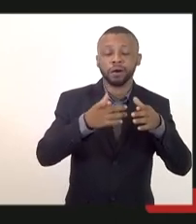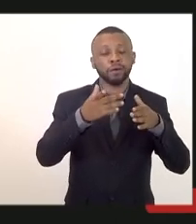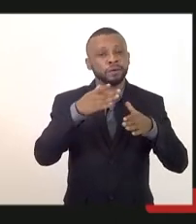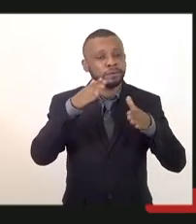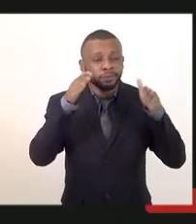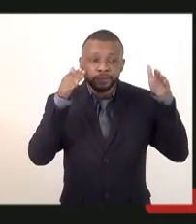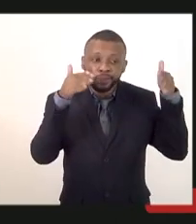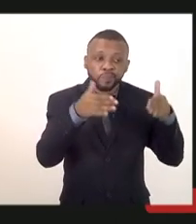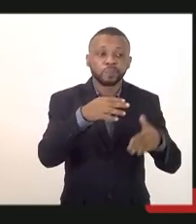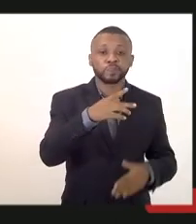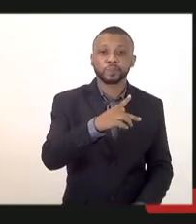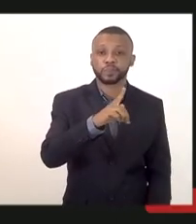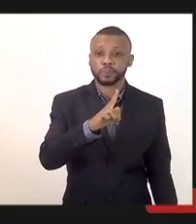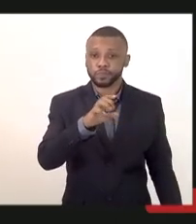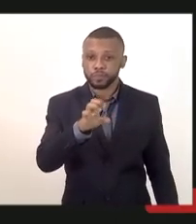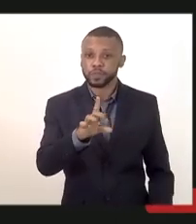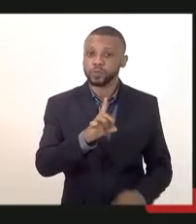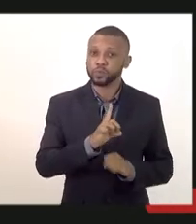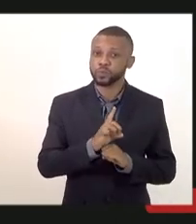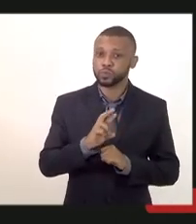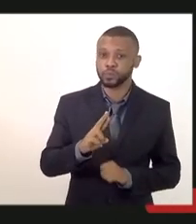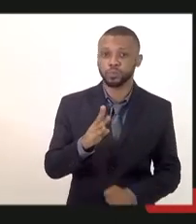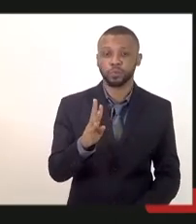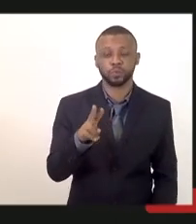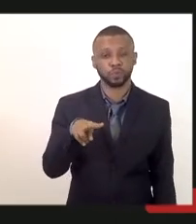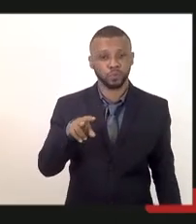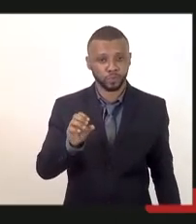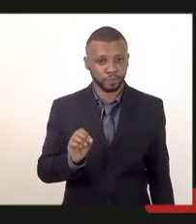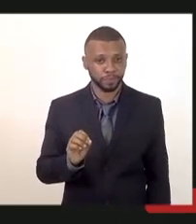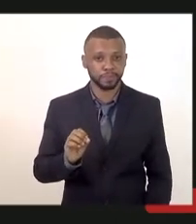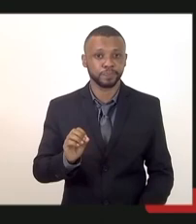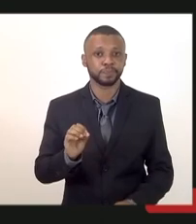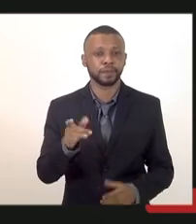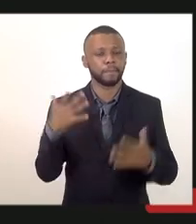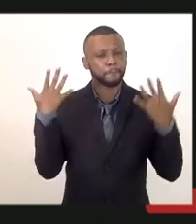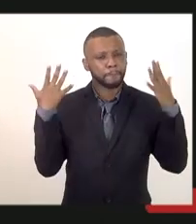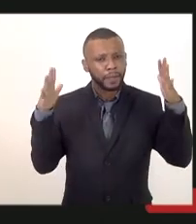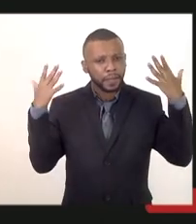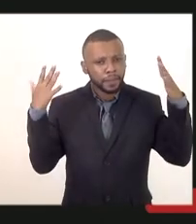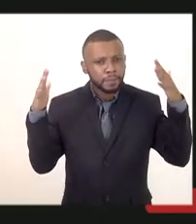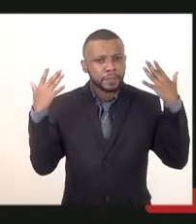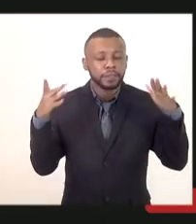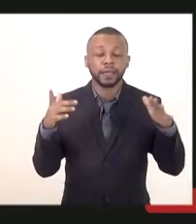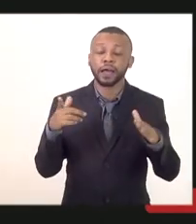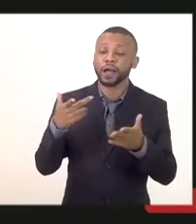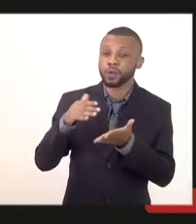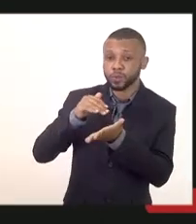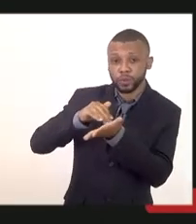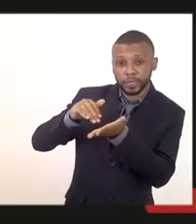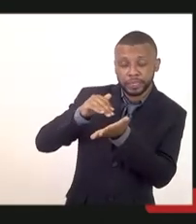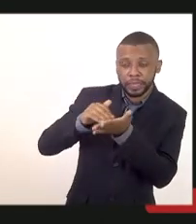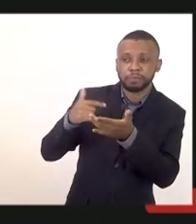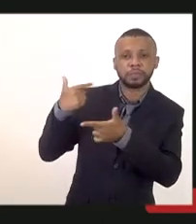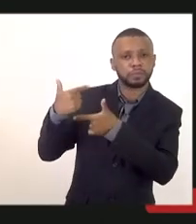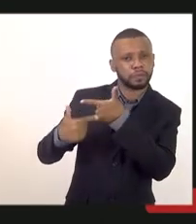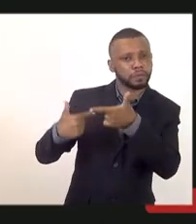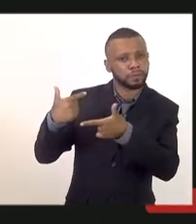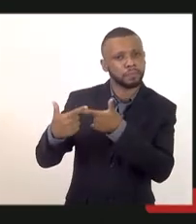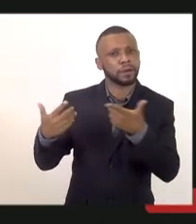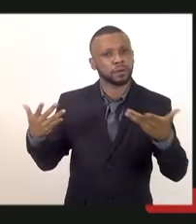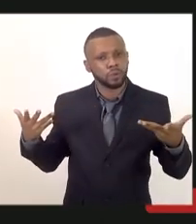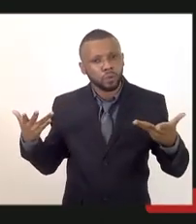procurador ao Bruno que está ao doutor Bruno parabenizar o nosso secretário que vem fazendo um trabalho sensacional